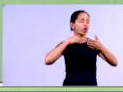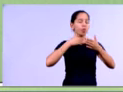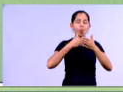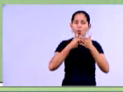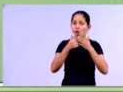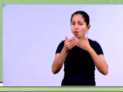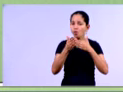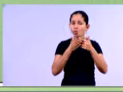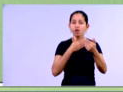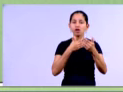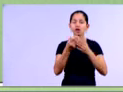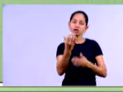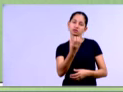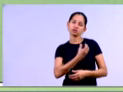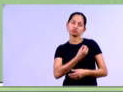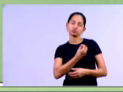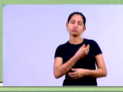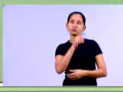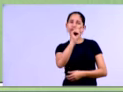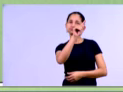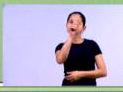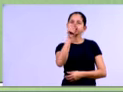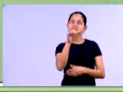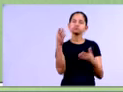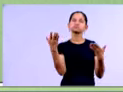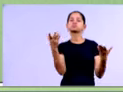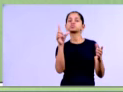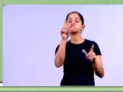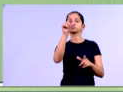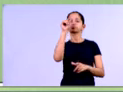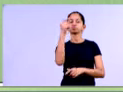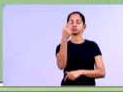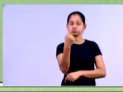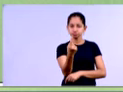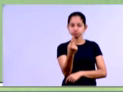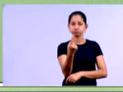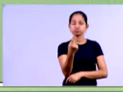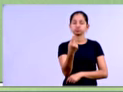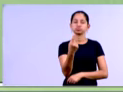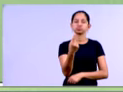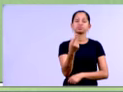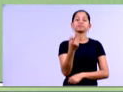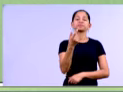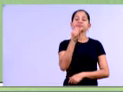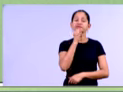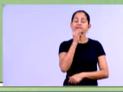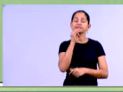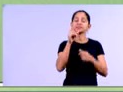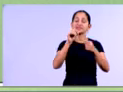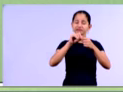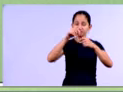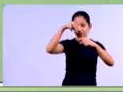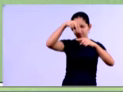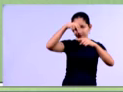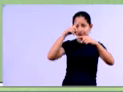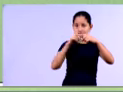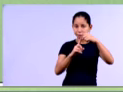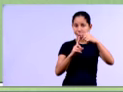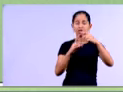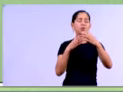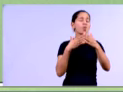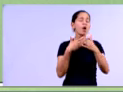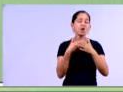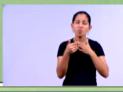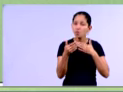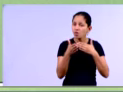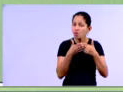valor da DRE, né, qualquer valor da DRE, e vamos dividir qualquer um, gente,